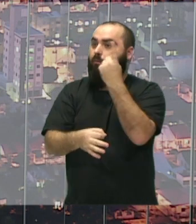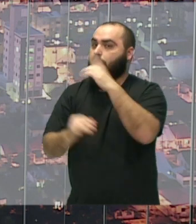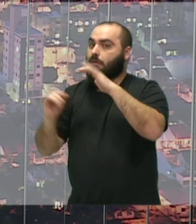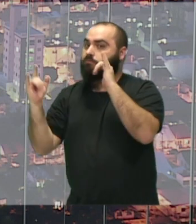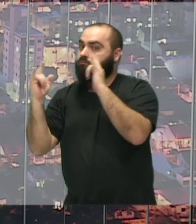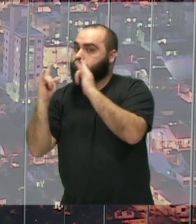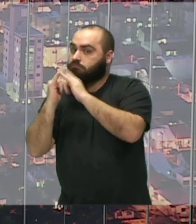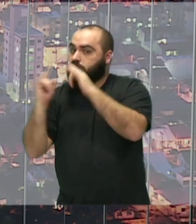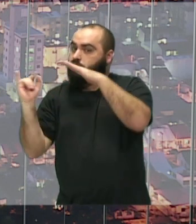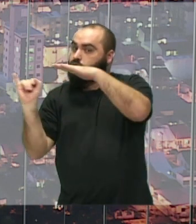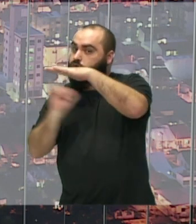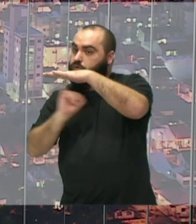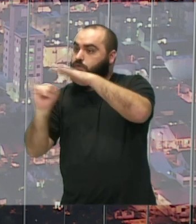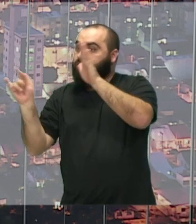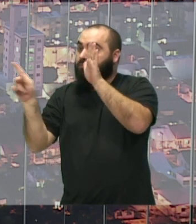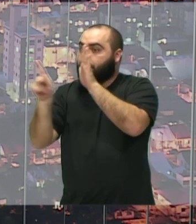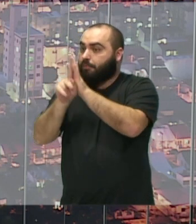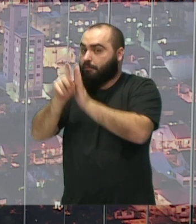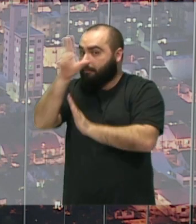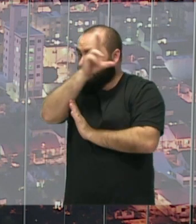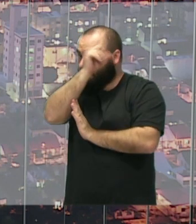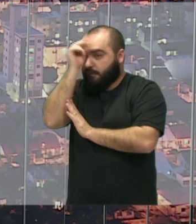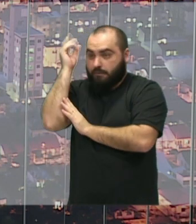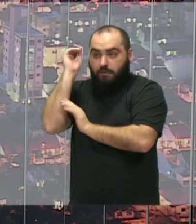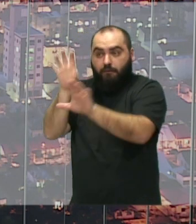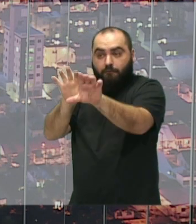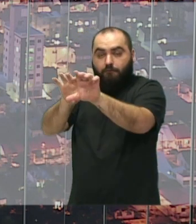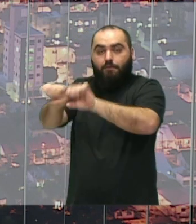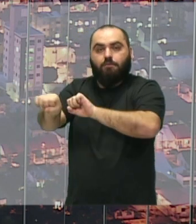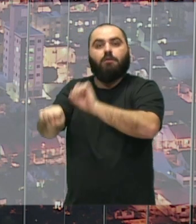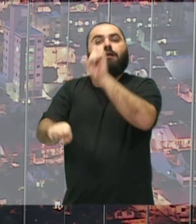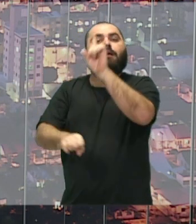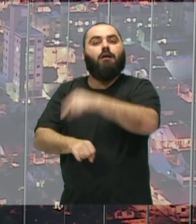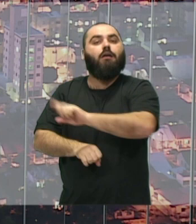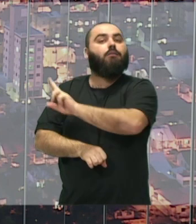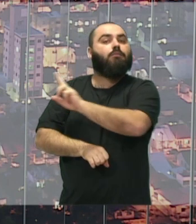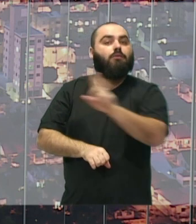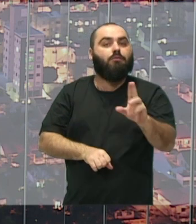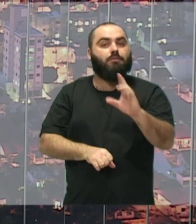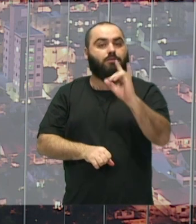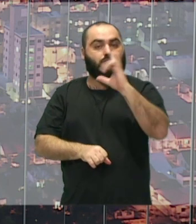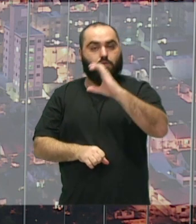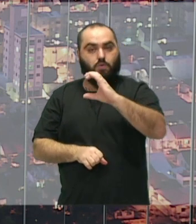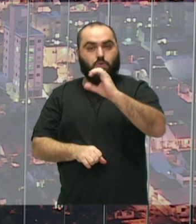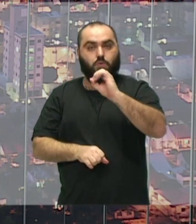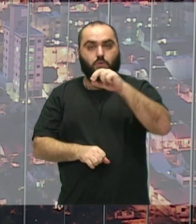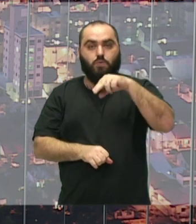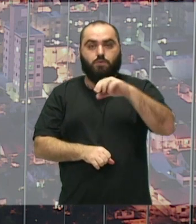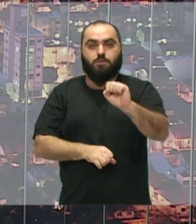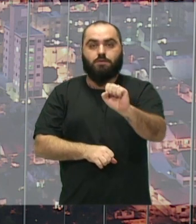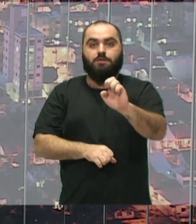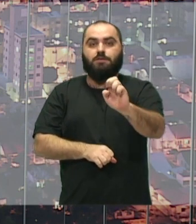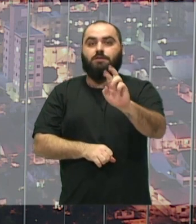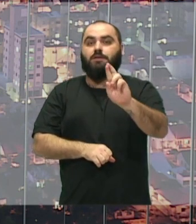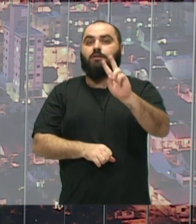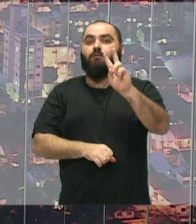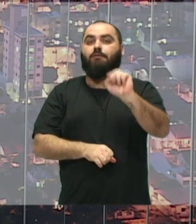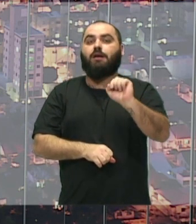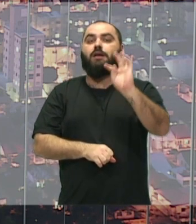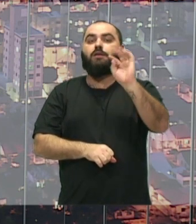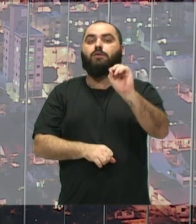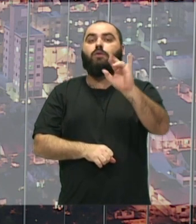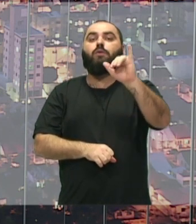uma nova gama de músicos. Estou falando do Conservatório de Música de Itajaí, que completa